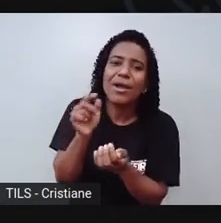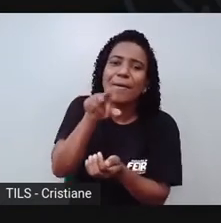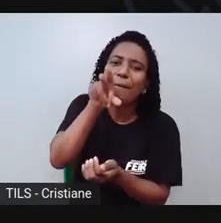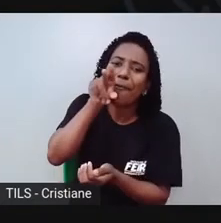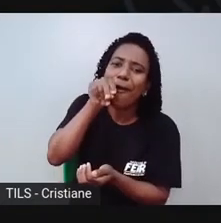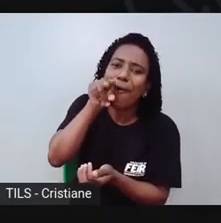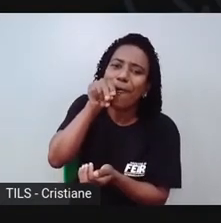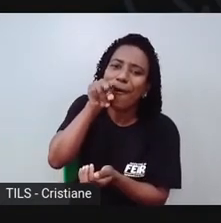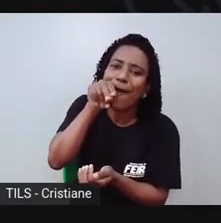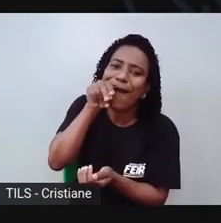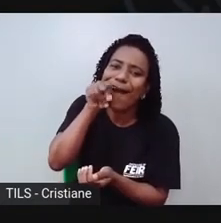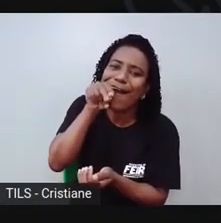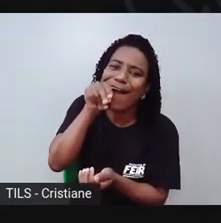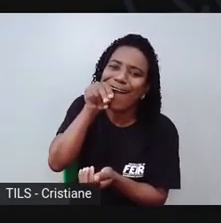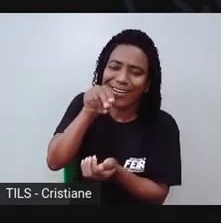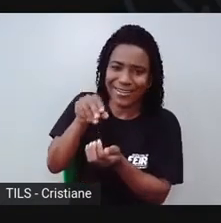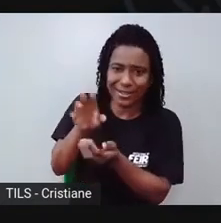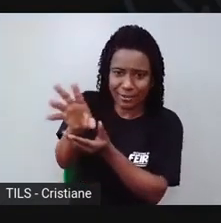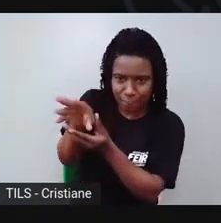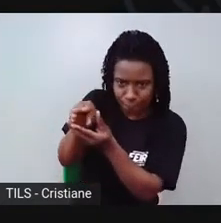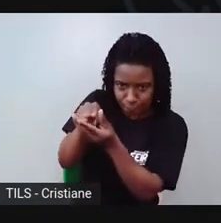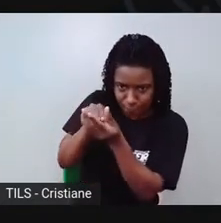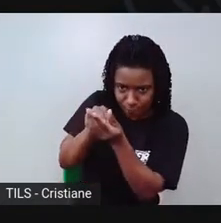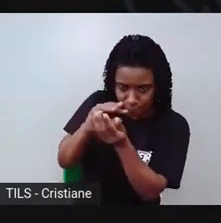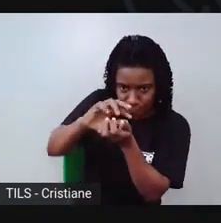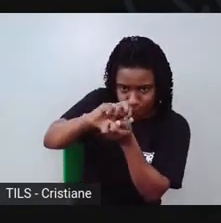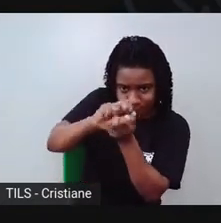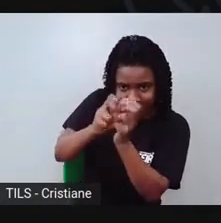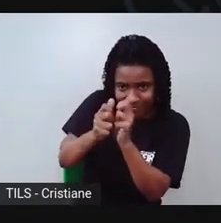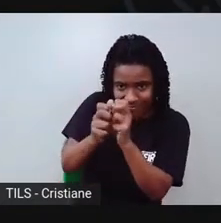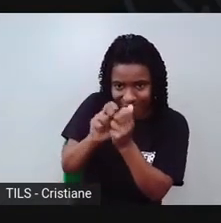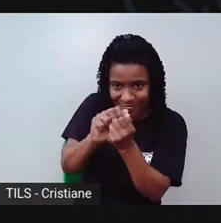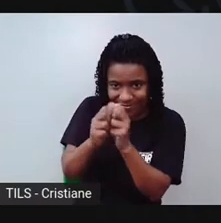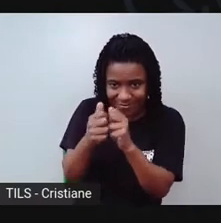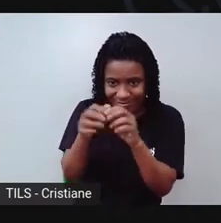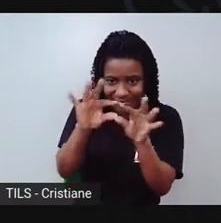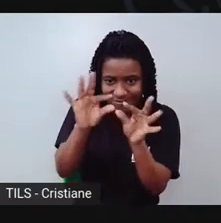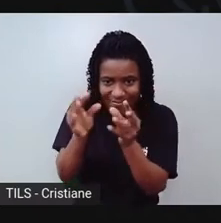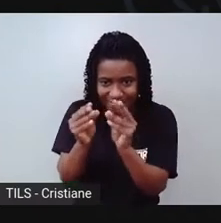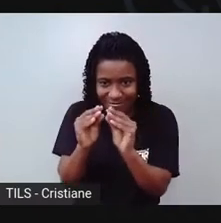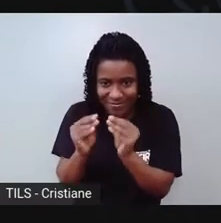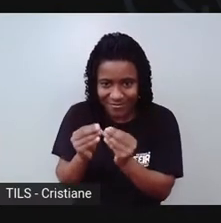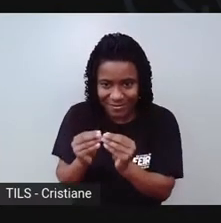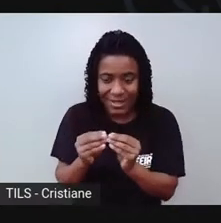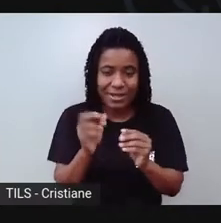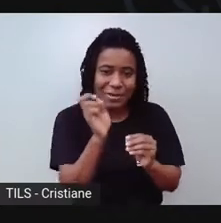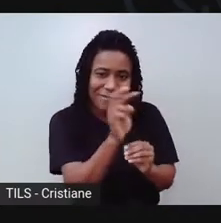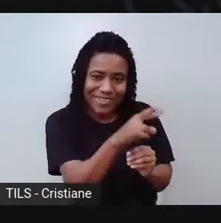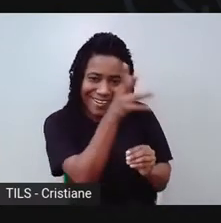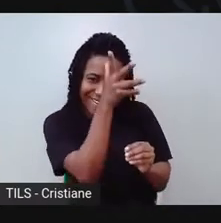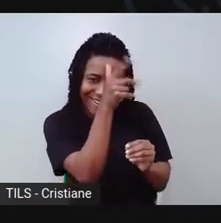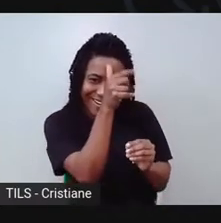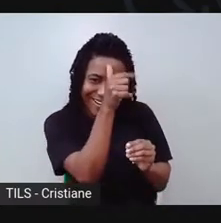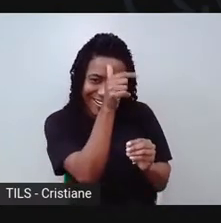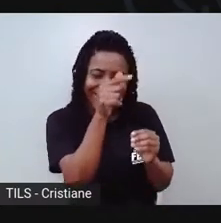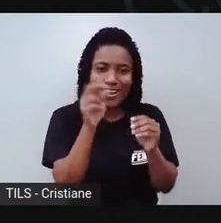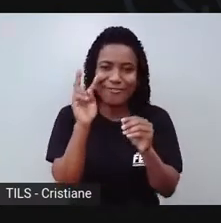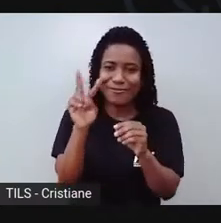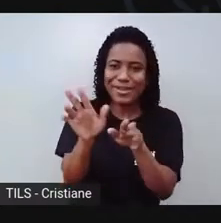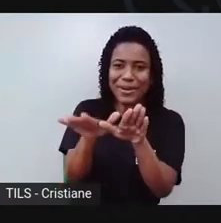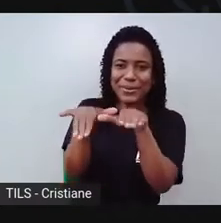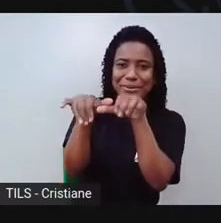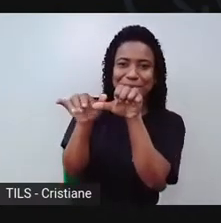patinho, a galinha, o passarinho, ele fazia aquele monte de bichinho pequenininho. Aí, o mestre